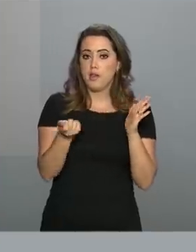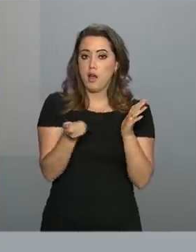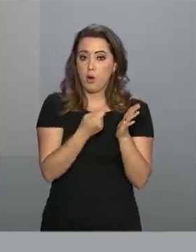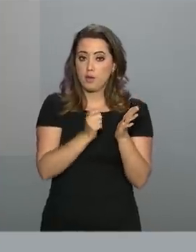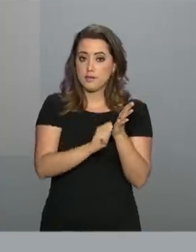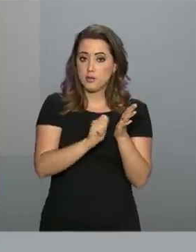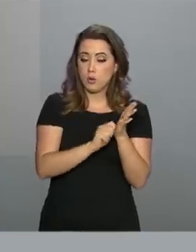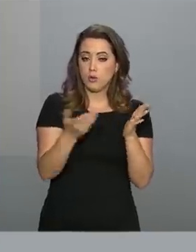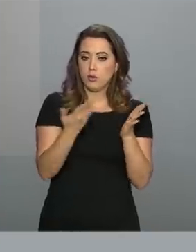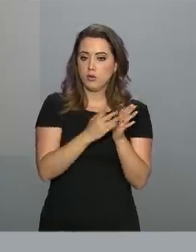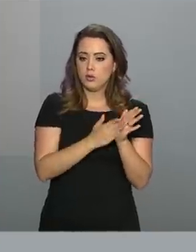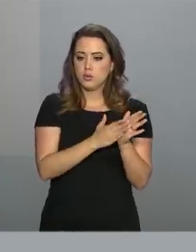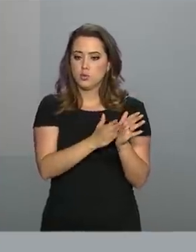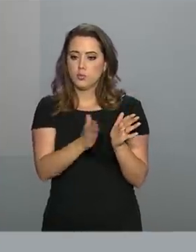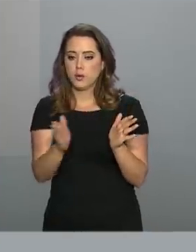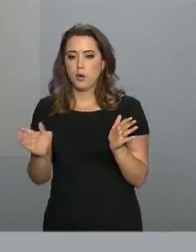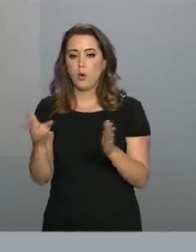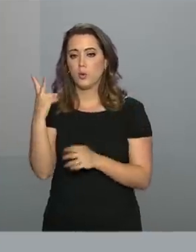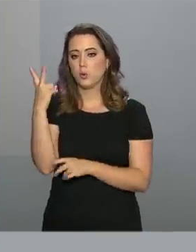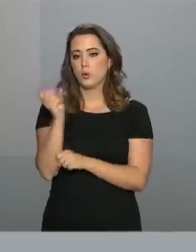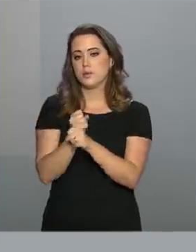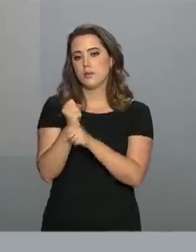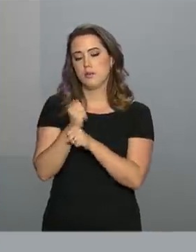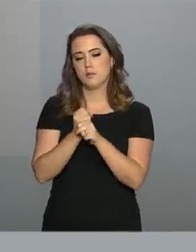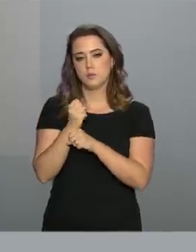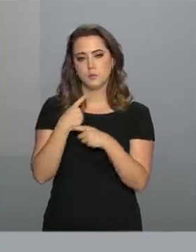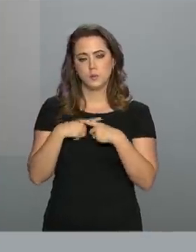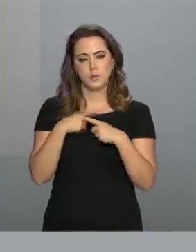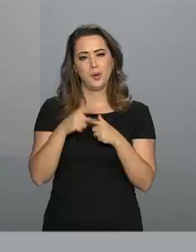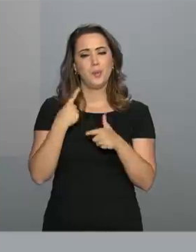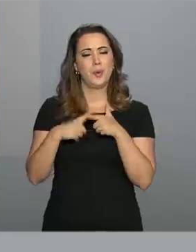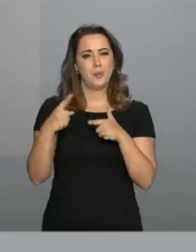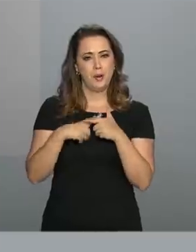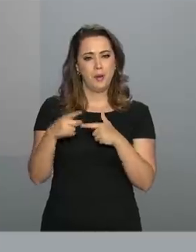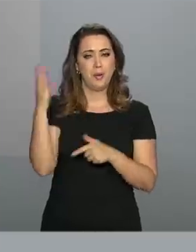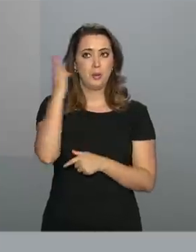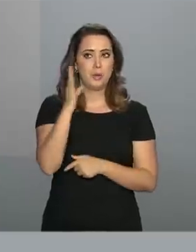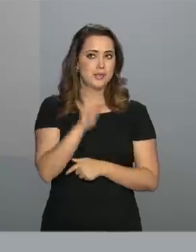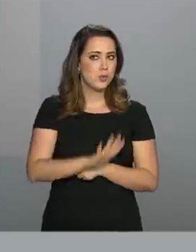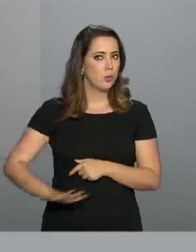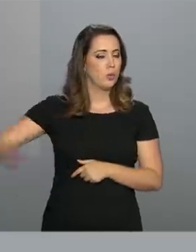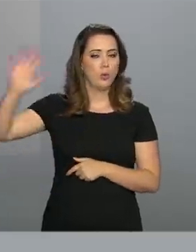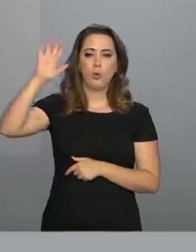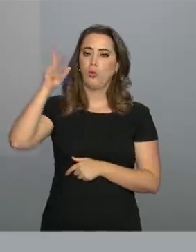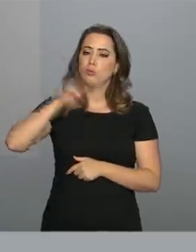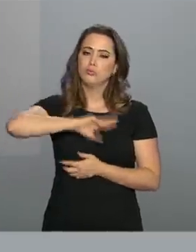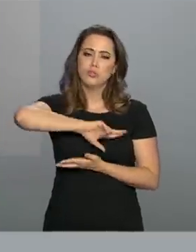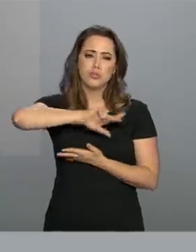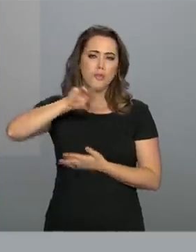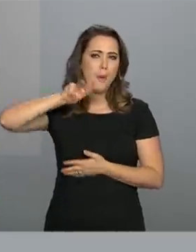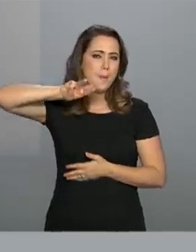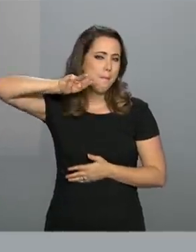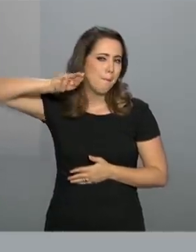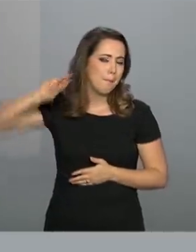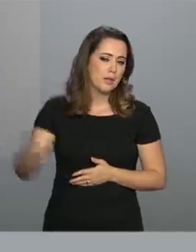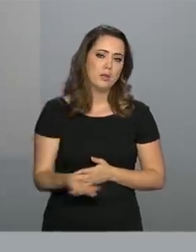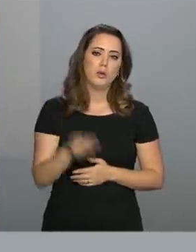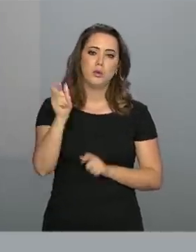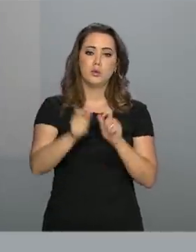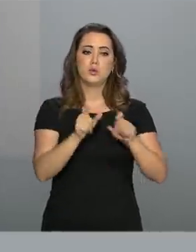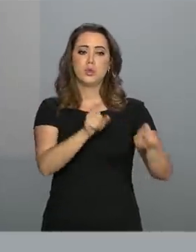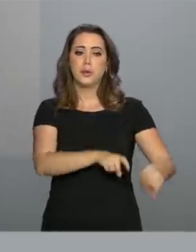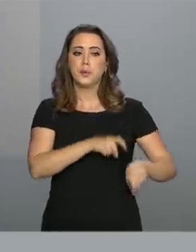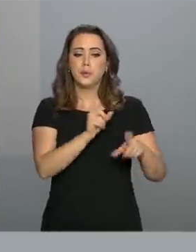nós prorrogamos por dois anos as DAPs, que era um problema no Brasil todo. Milhares, milhões, na verdade, de